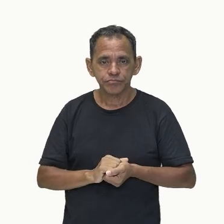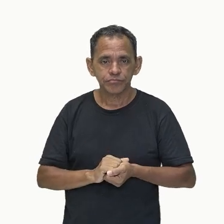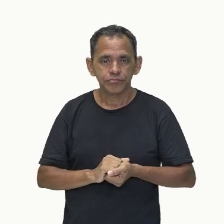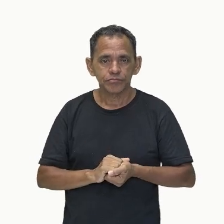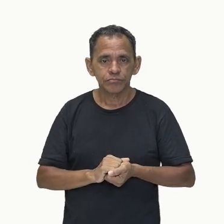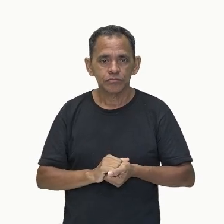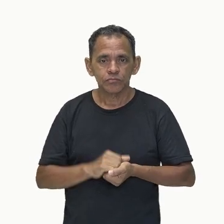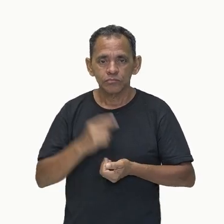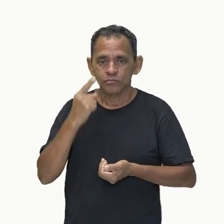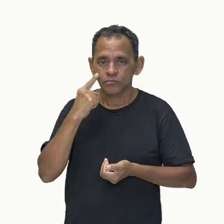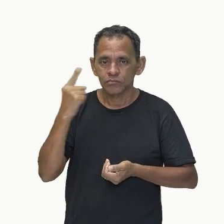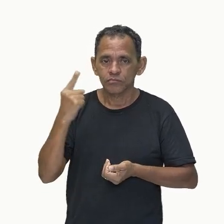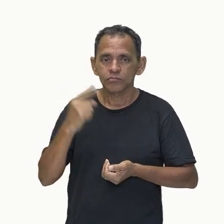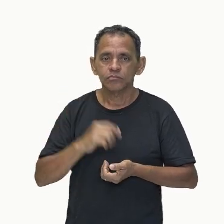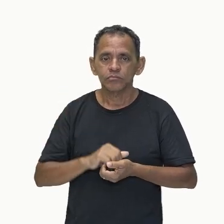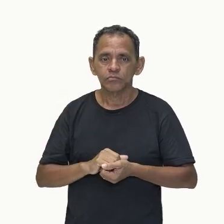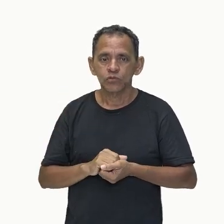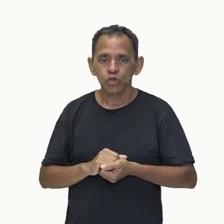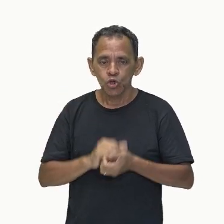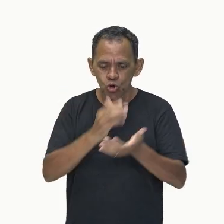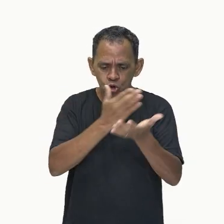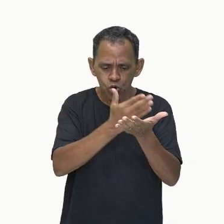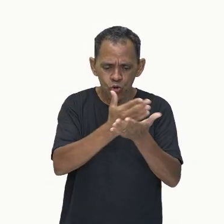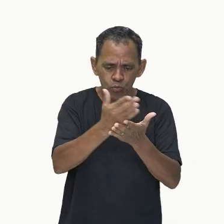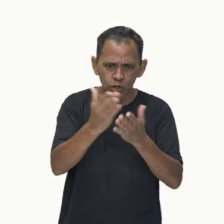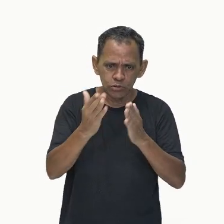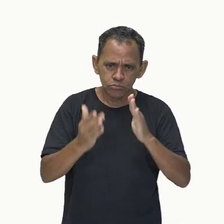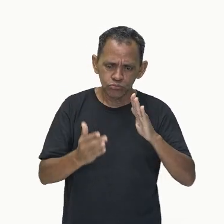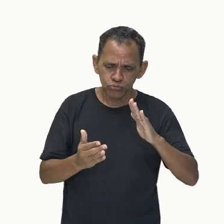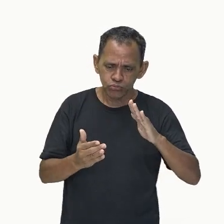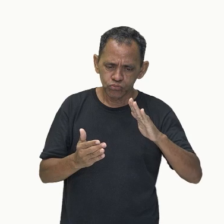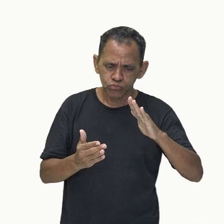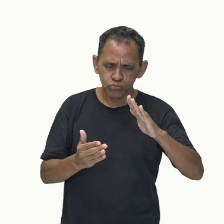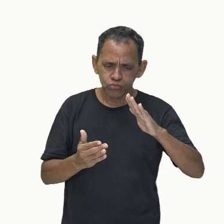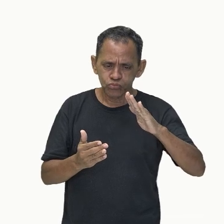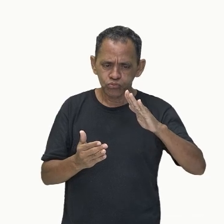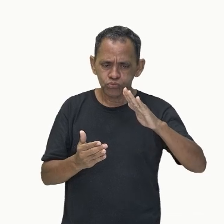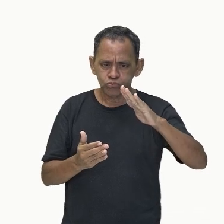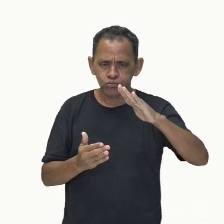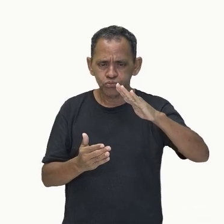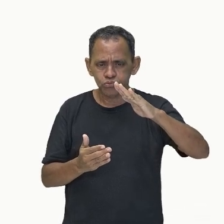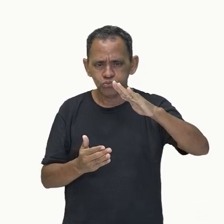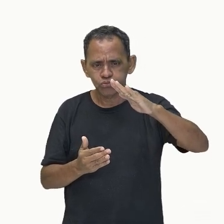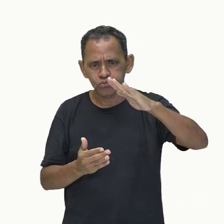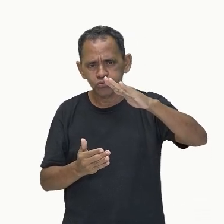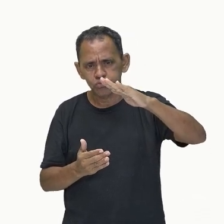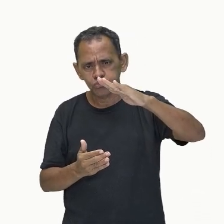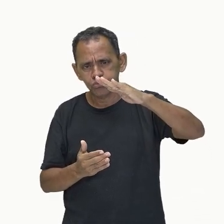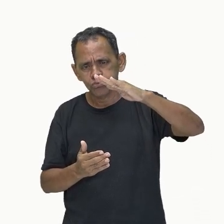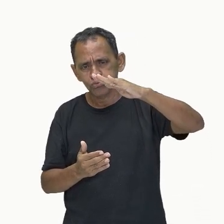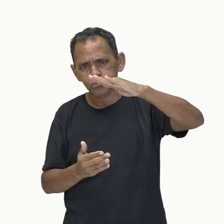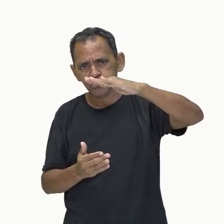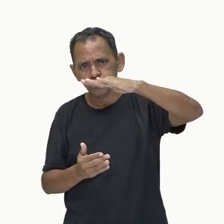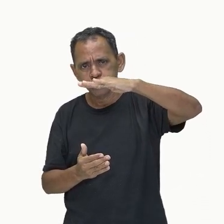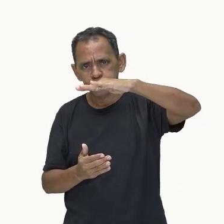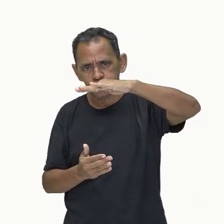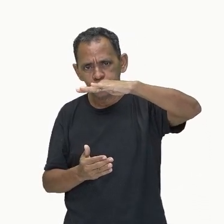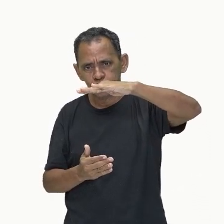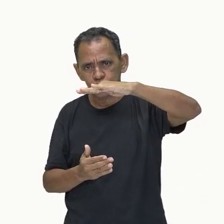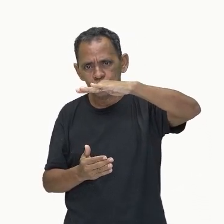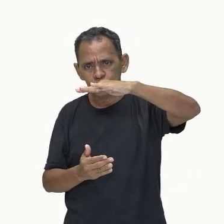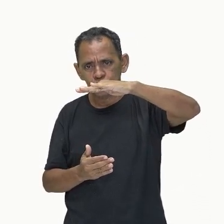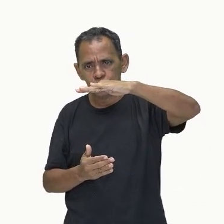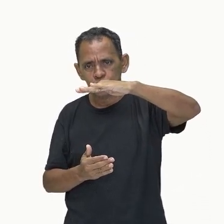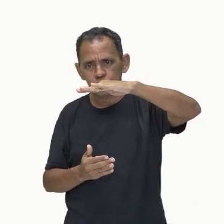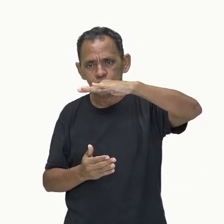então a energia potencial gravitacional dele aumentou. Então, enquanto uma energia diminui,